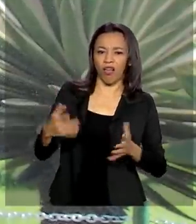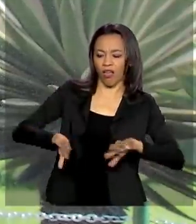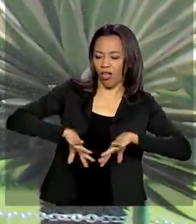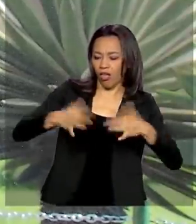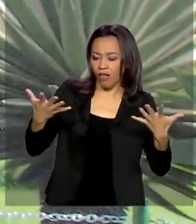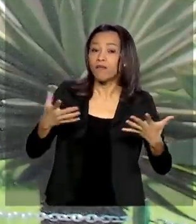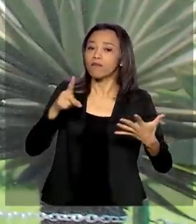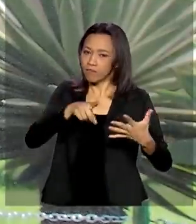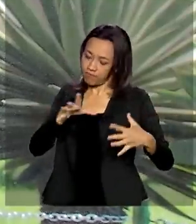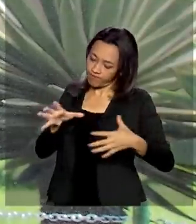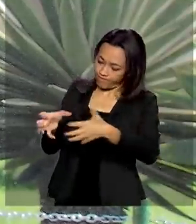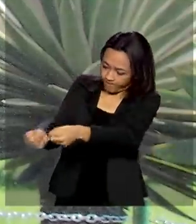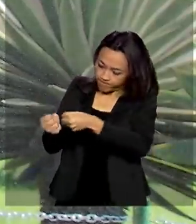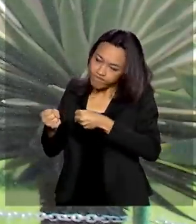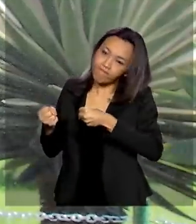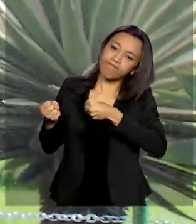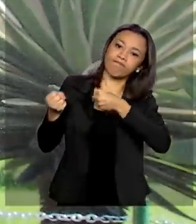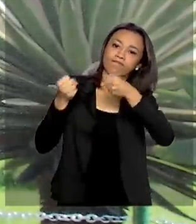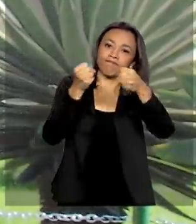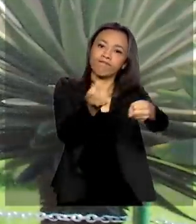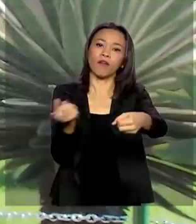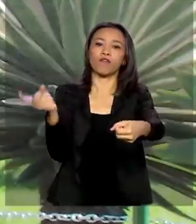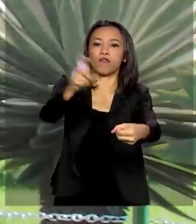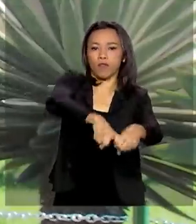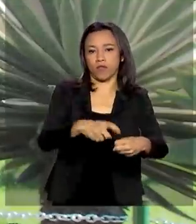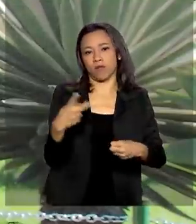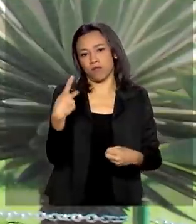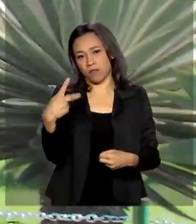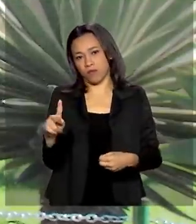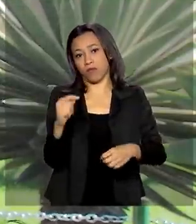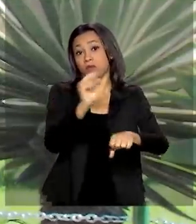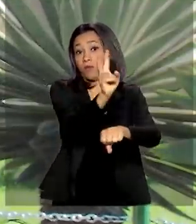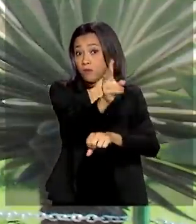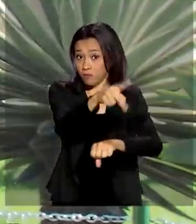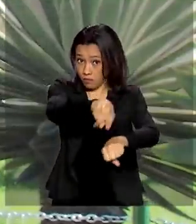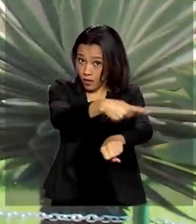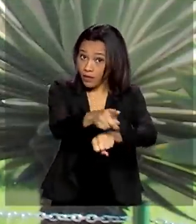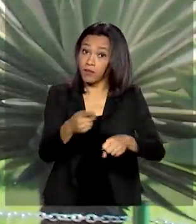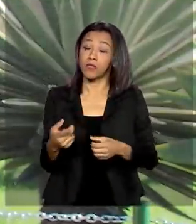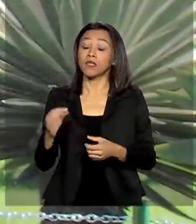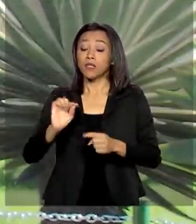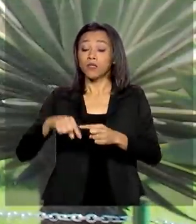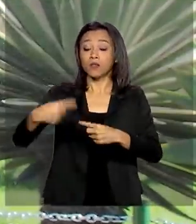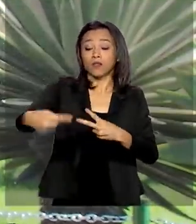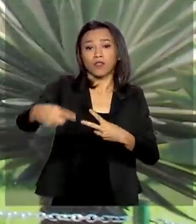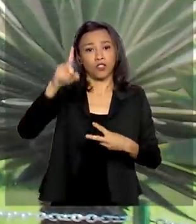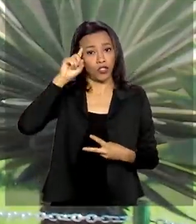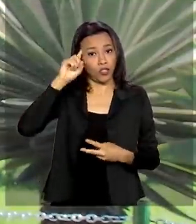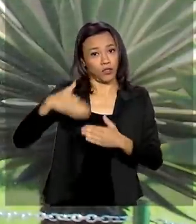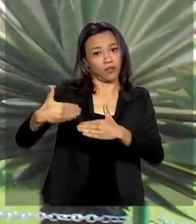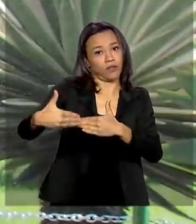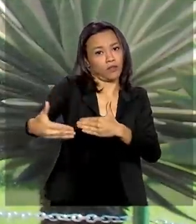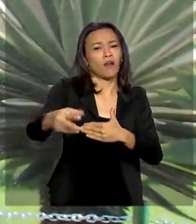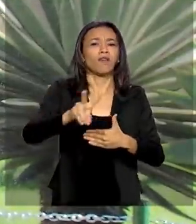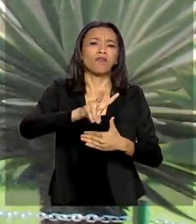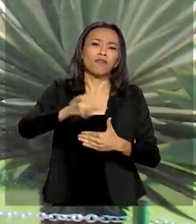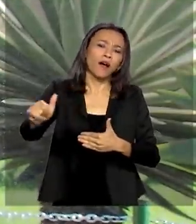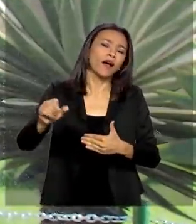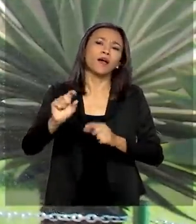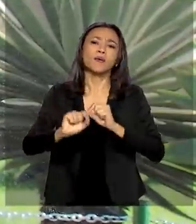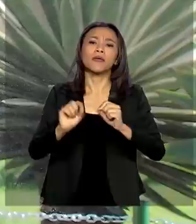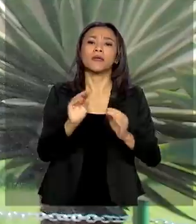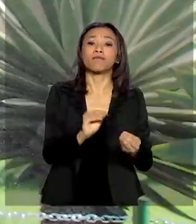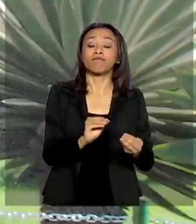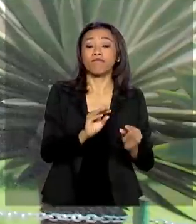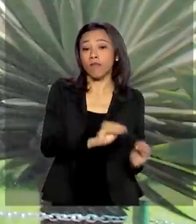O Ministério da Justiça e Segurança Pública explicou que nos próximos dias deve também anunciar prorrogar o fechamento